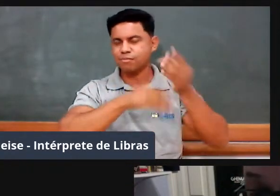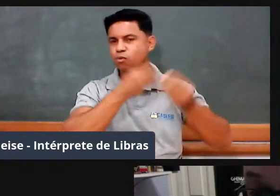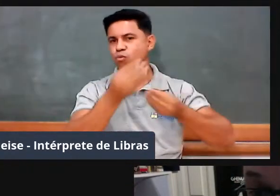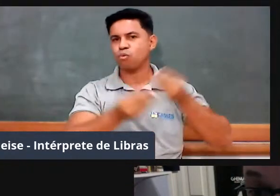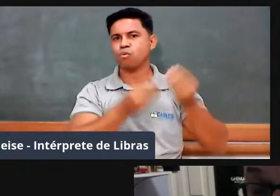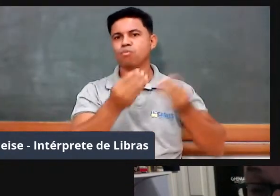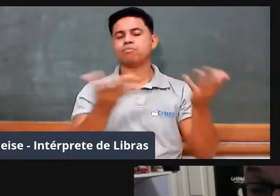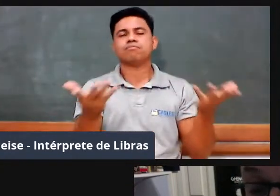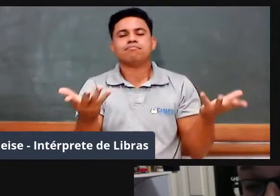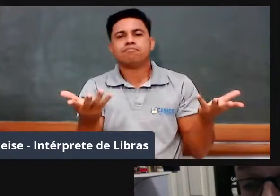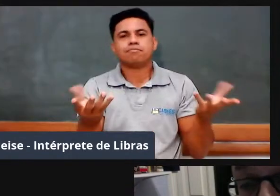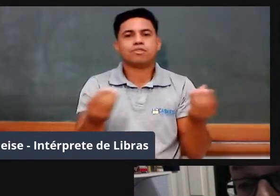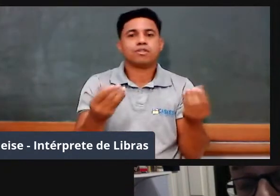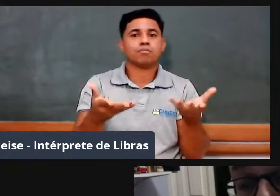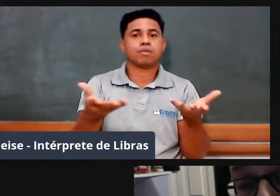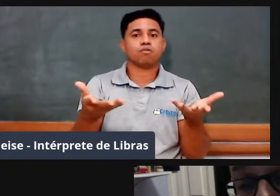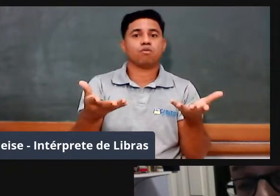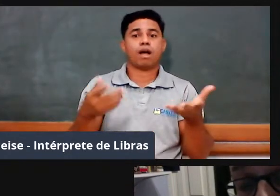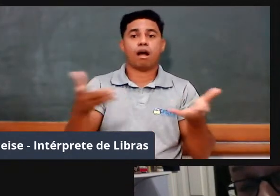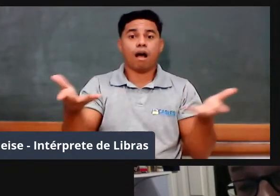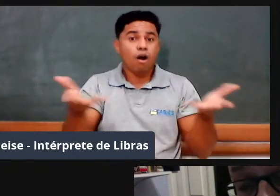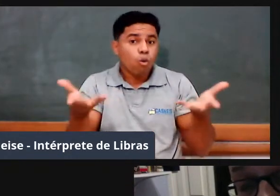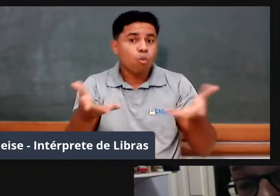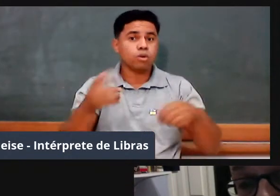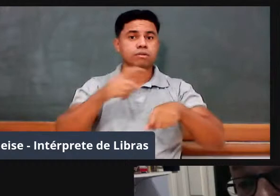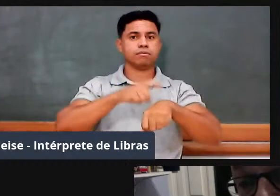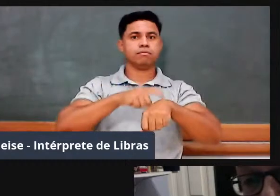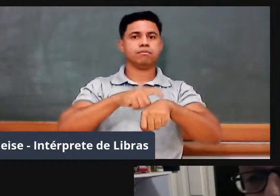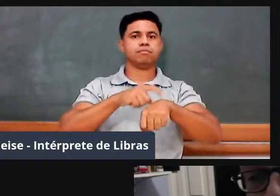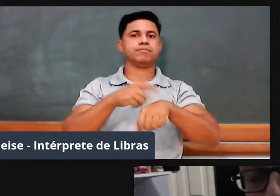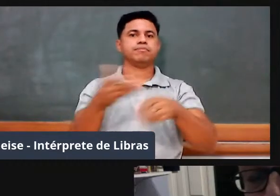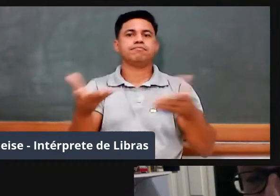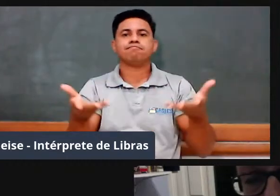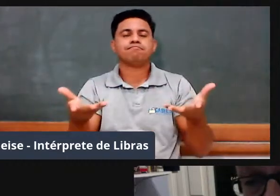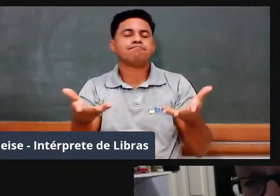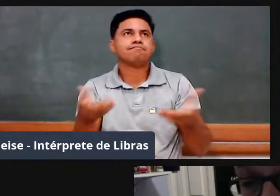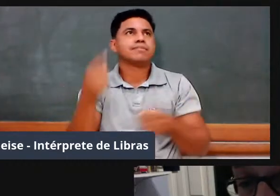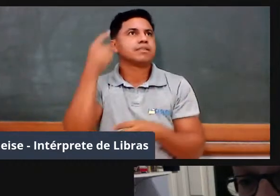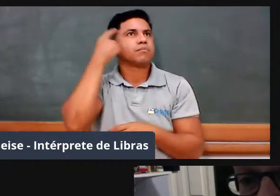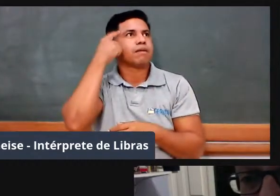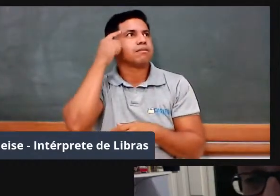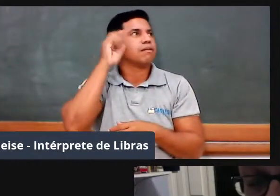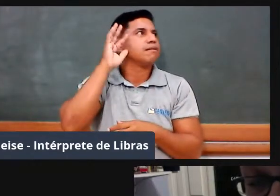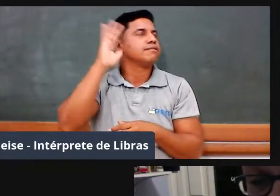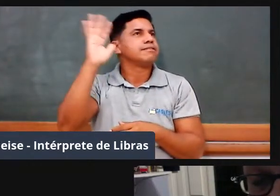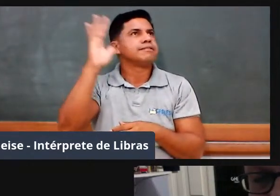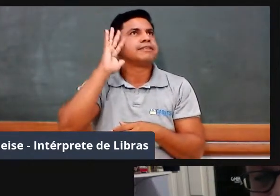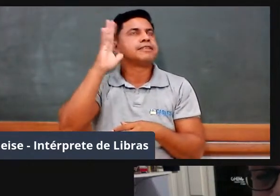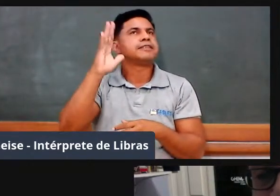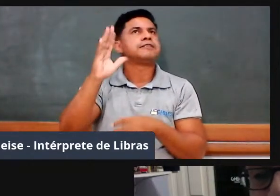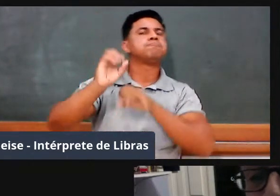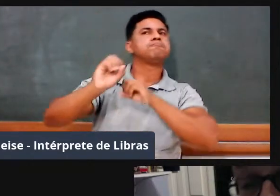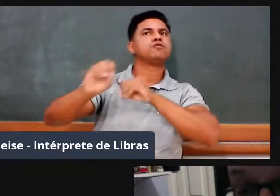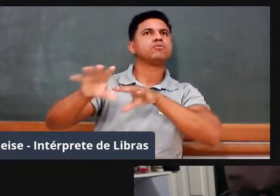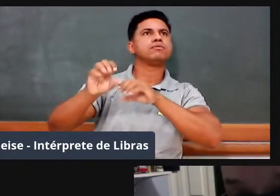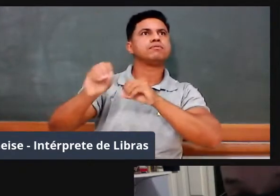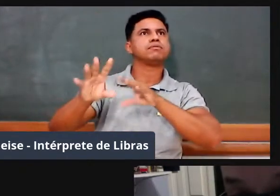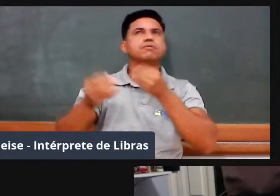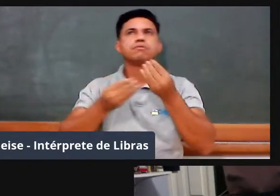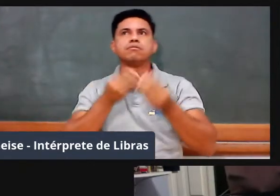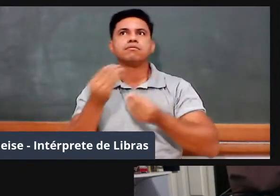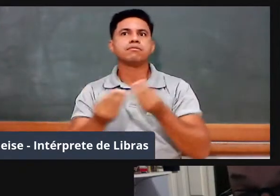atual, curricular e de pensar o ensino de uma determinada forma, aí nesses anos